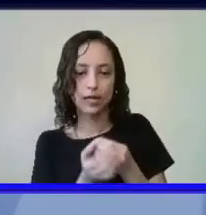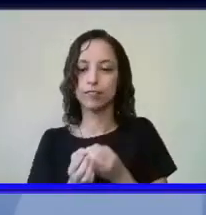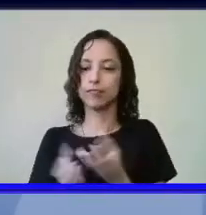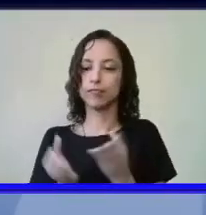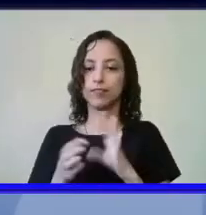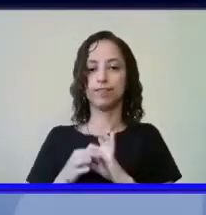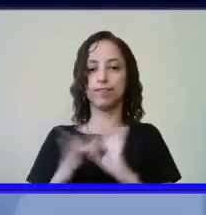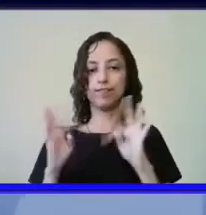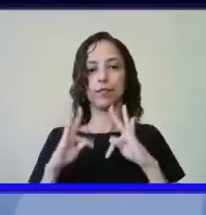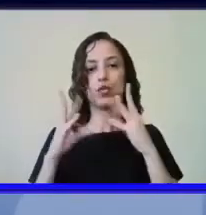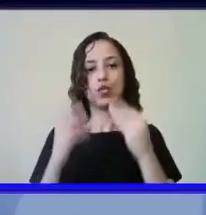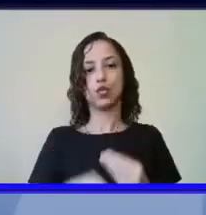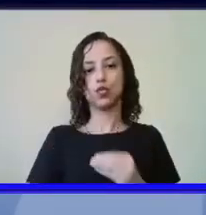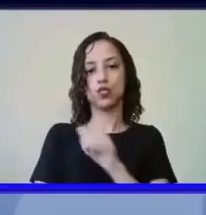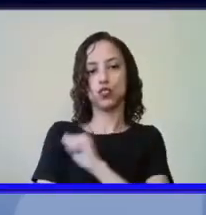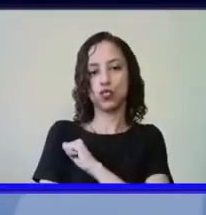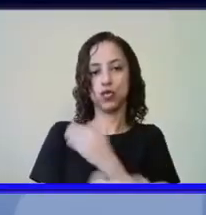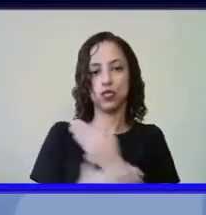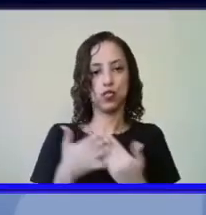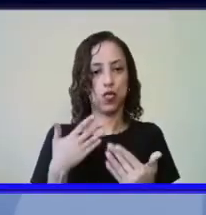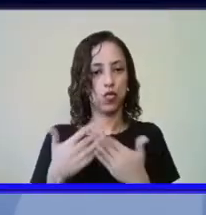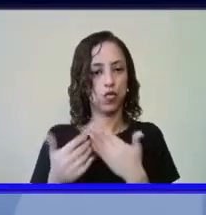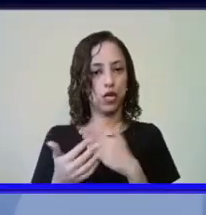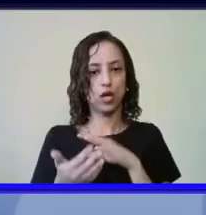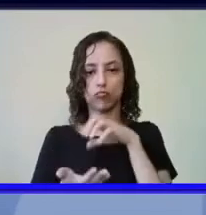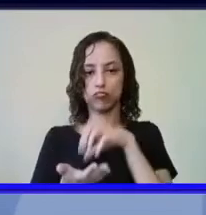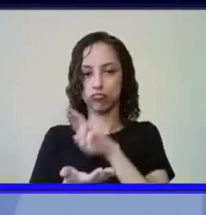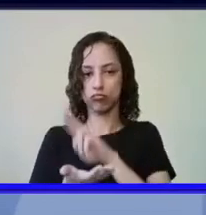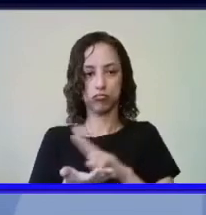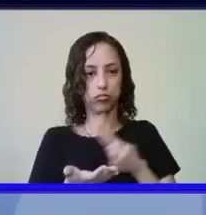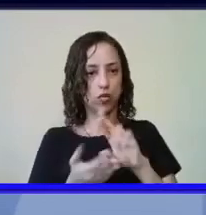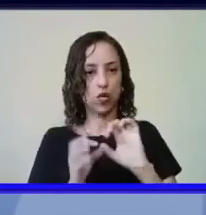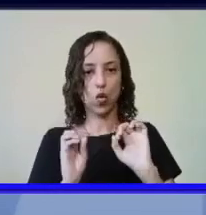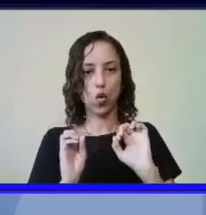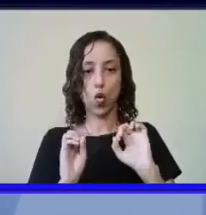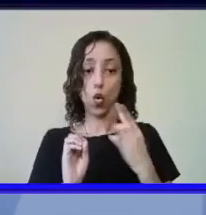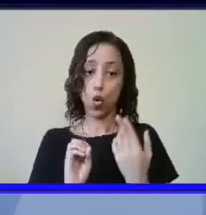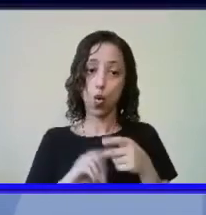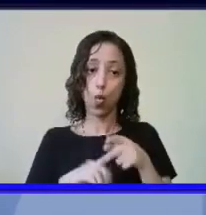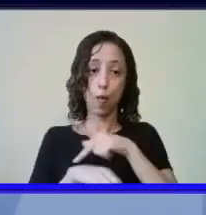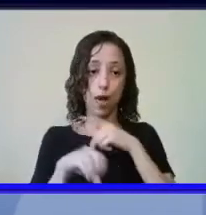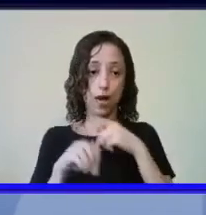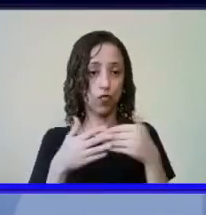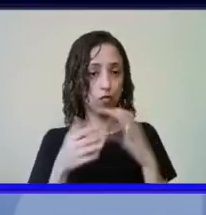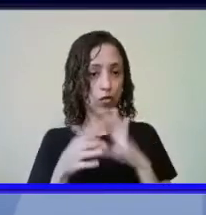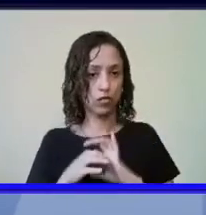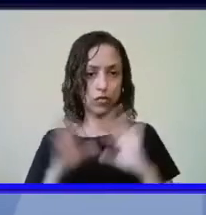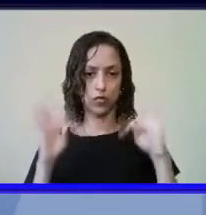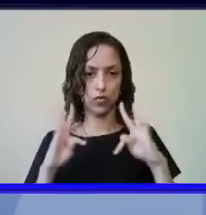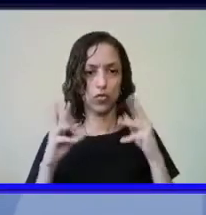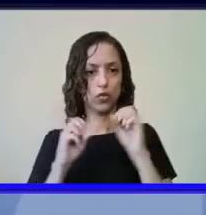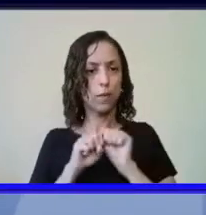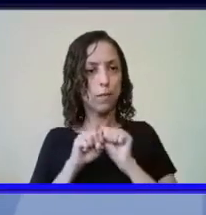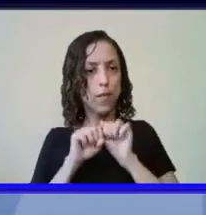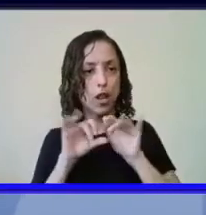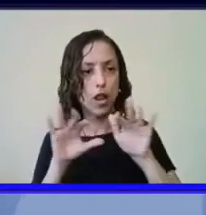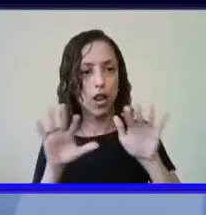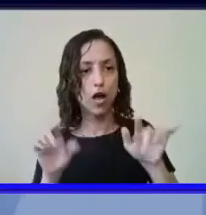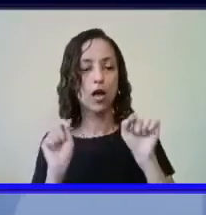estudante e de qualquer instituição e de qualquer país para que esse conhecimento seja